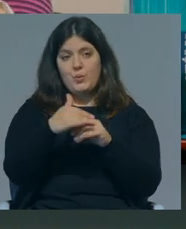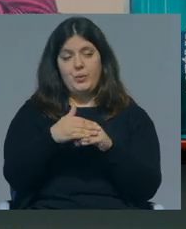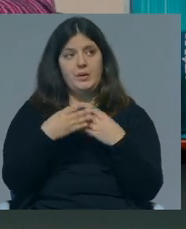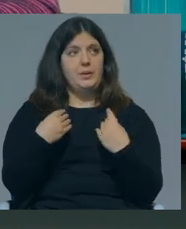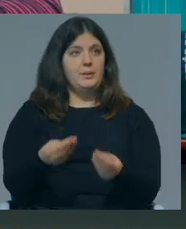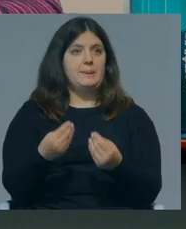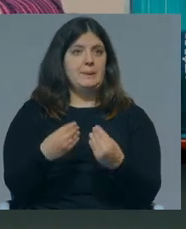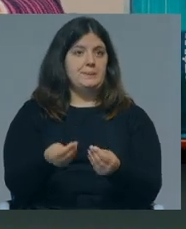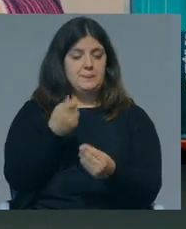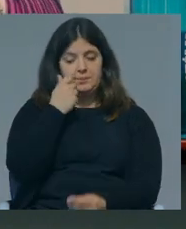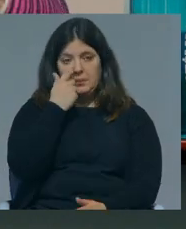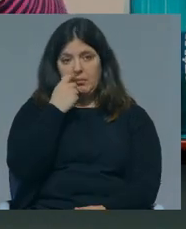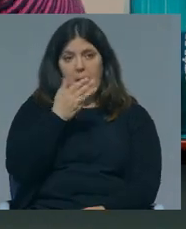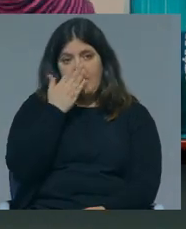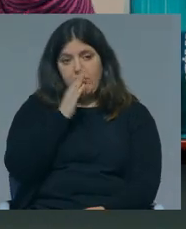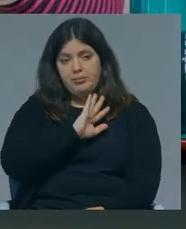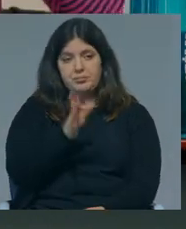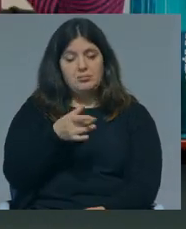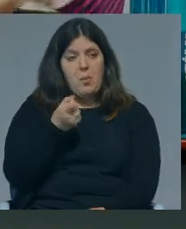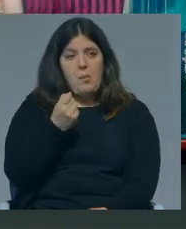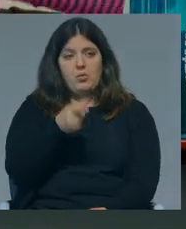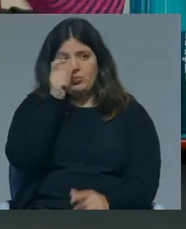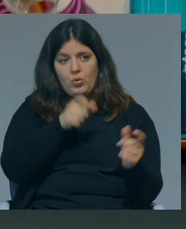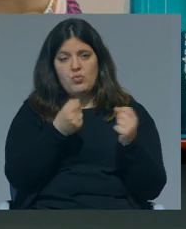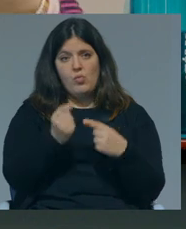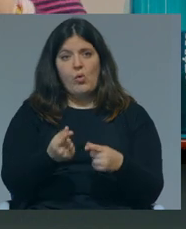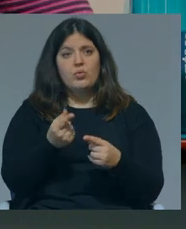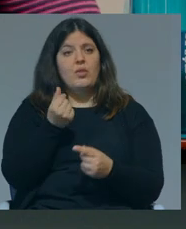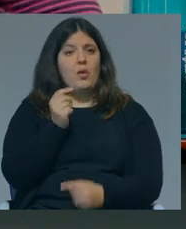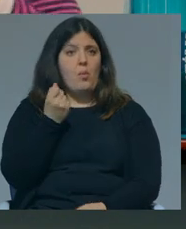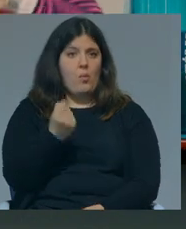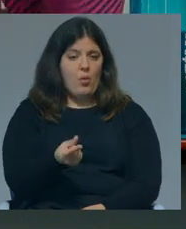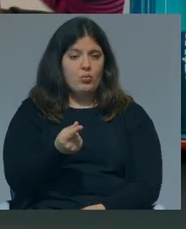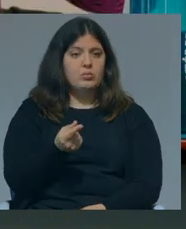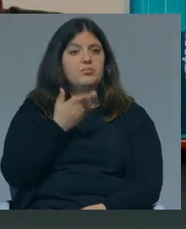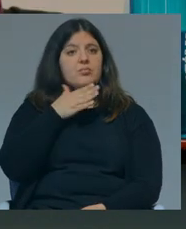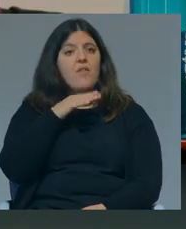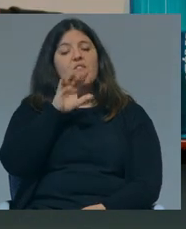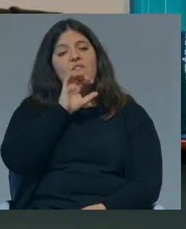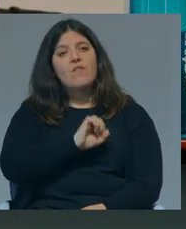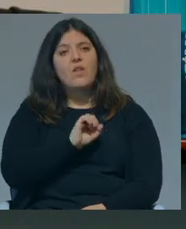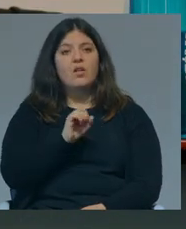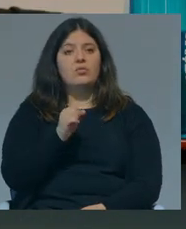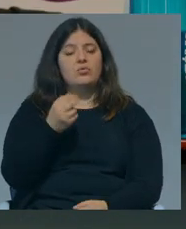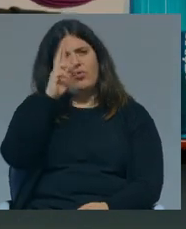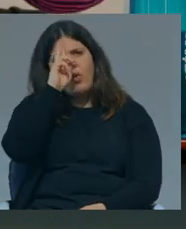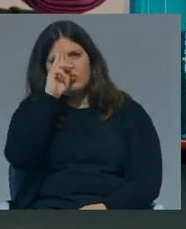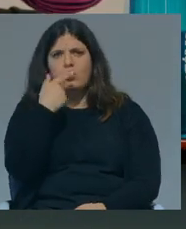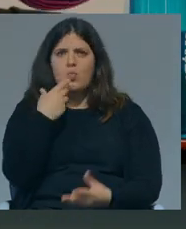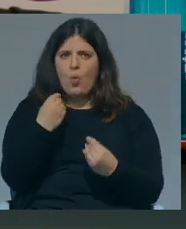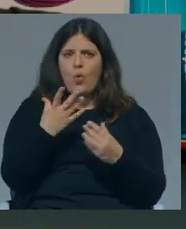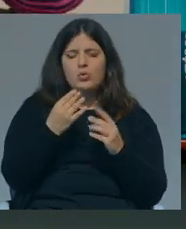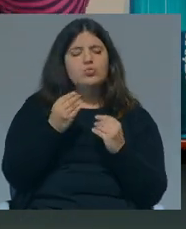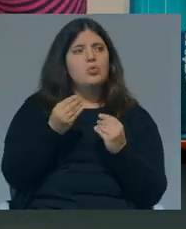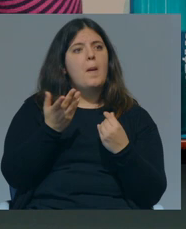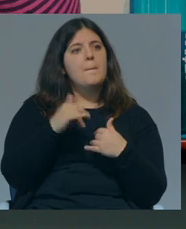enfim, é ridículo, pouco, chega a poucas pessoas e chega com pouco dinheiro, apesar de ter havido esforços recentes, devo dizer, para aumentar a